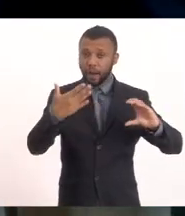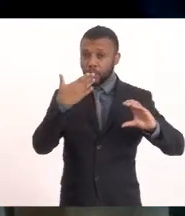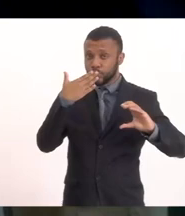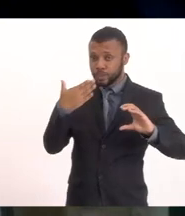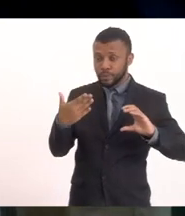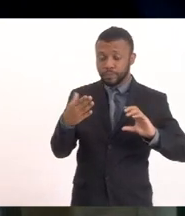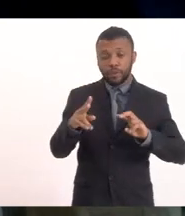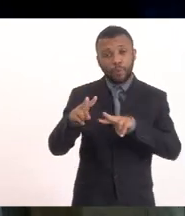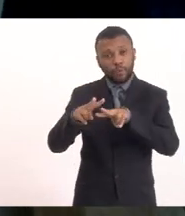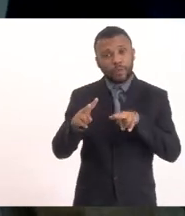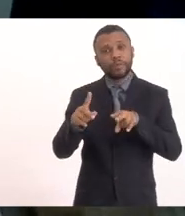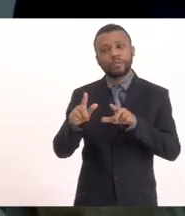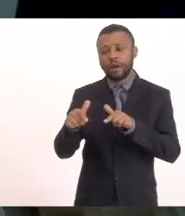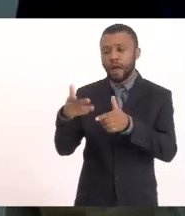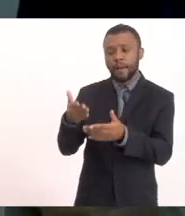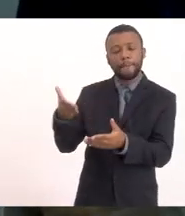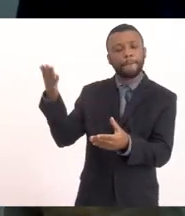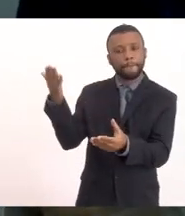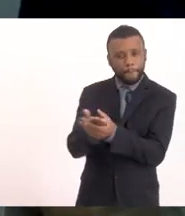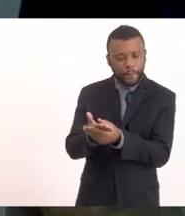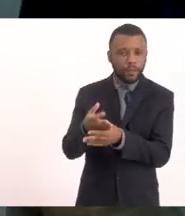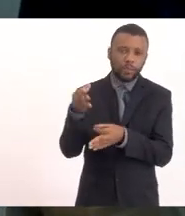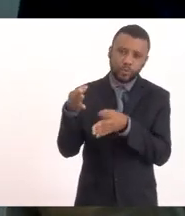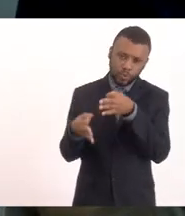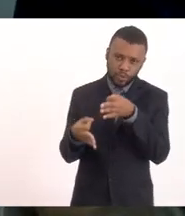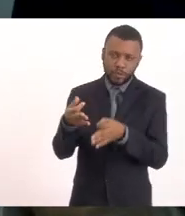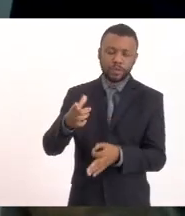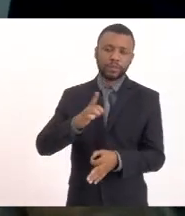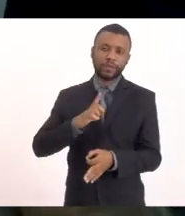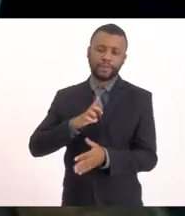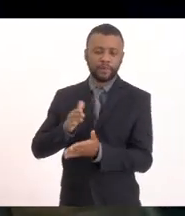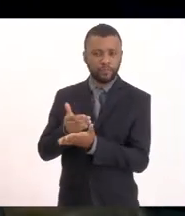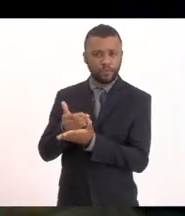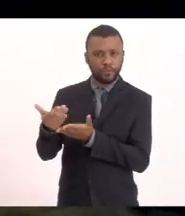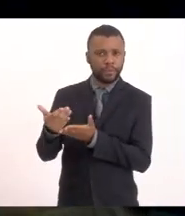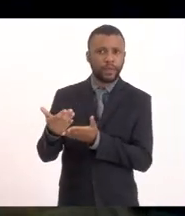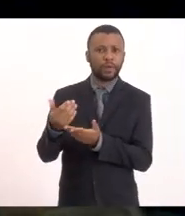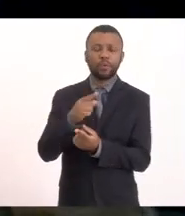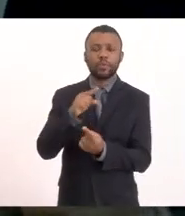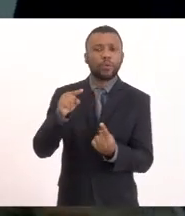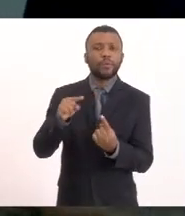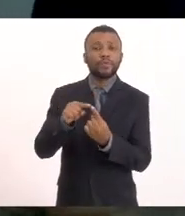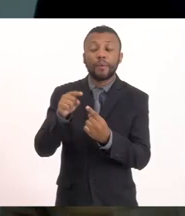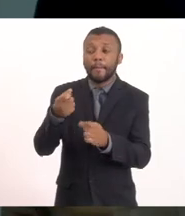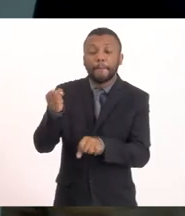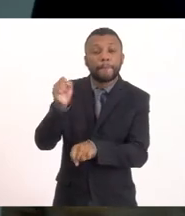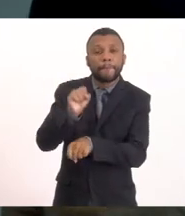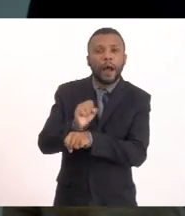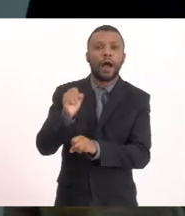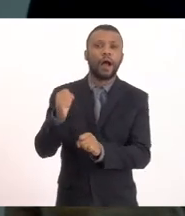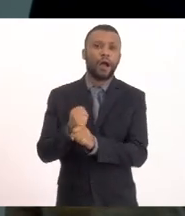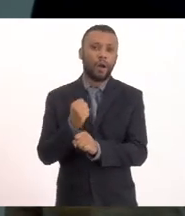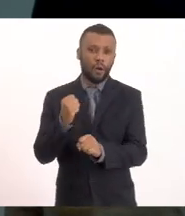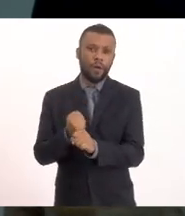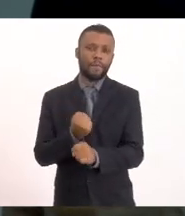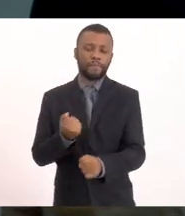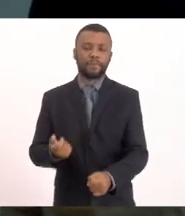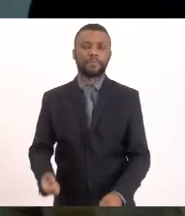Impetrado Essa ação aí Para poder Parar a obra Vamos lá